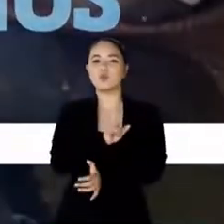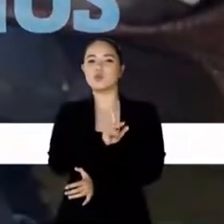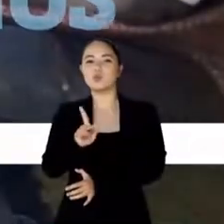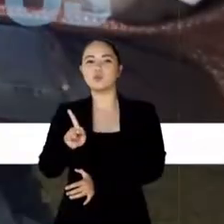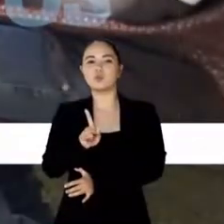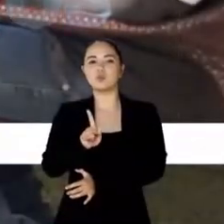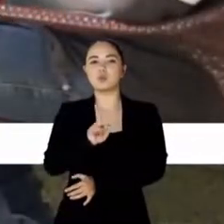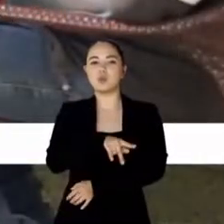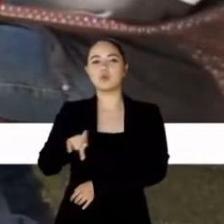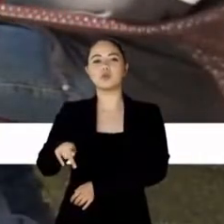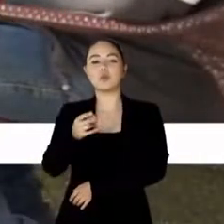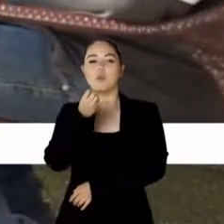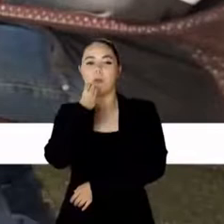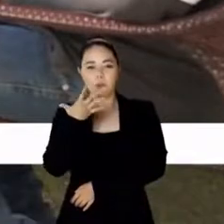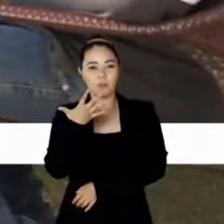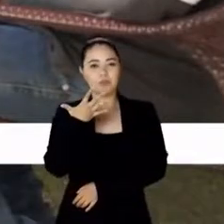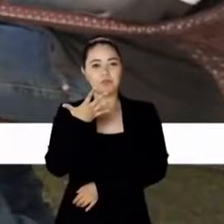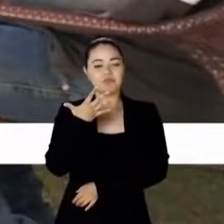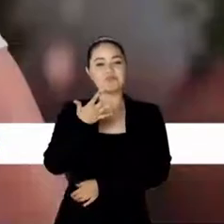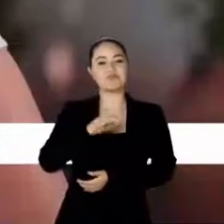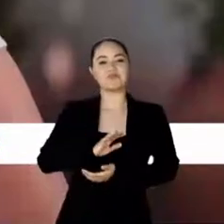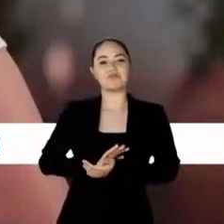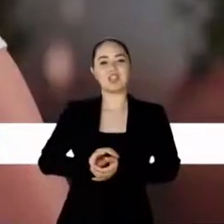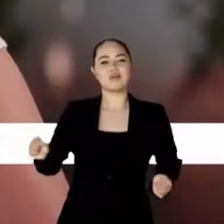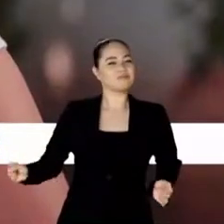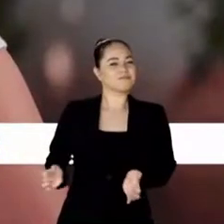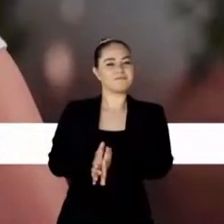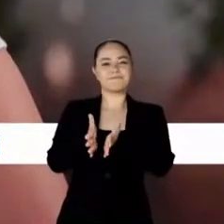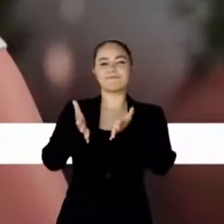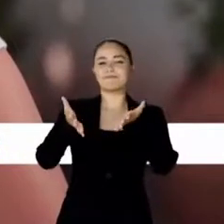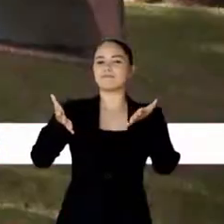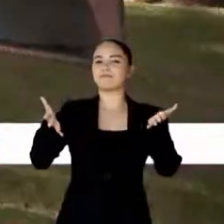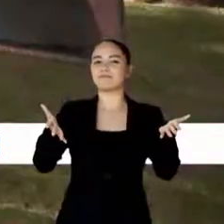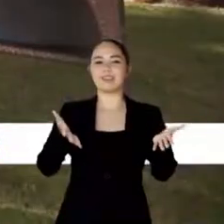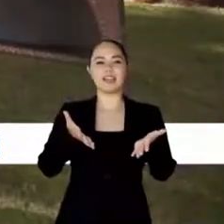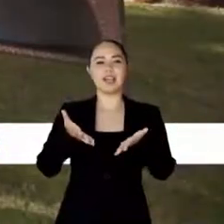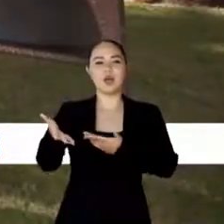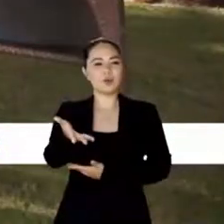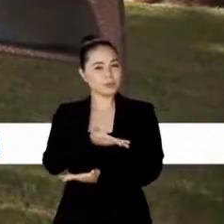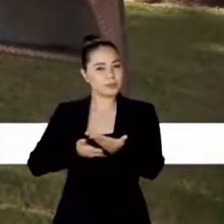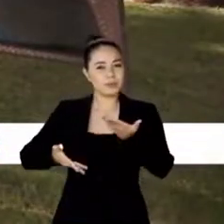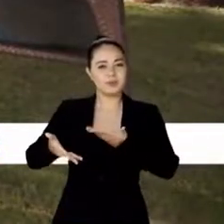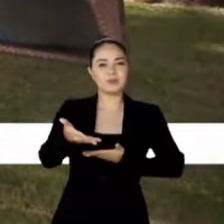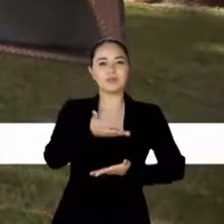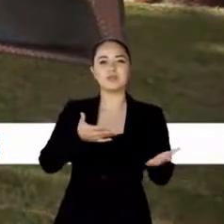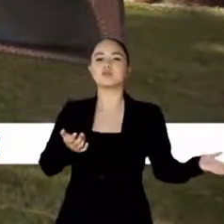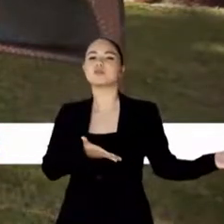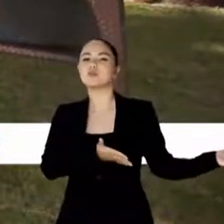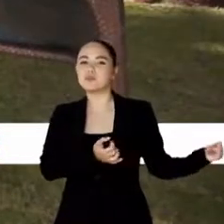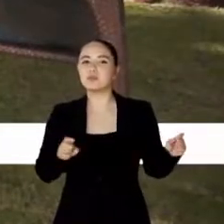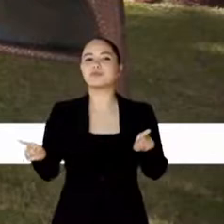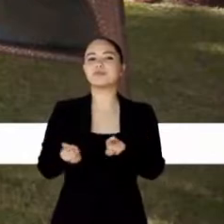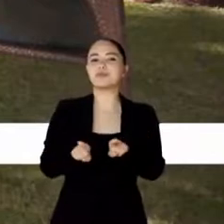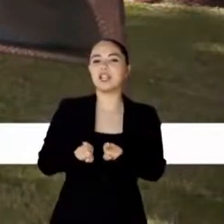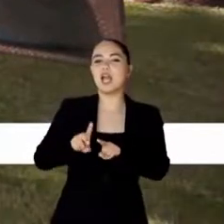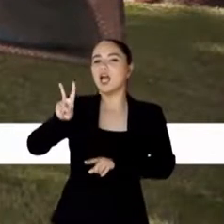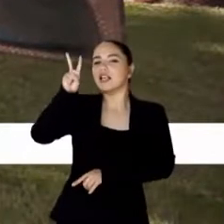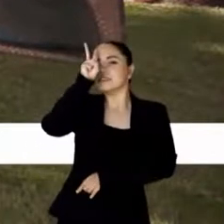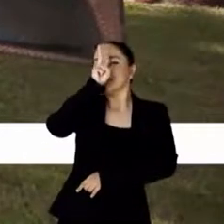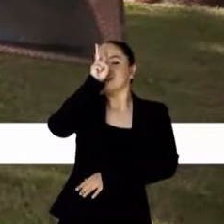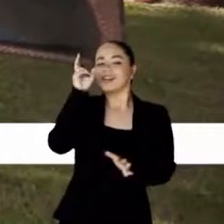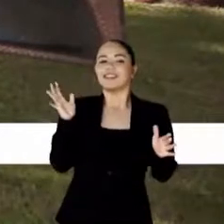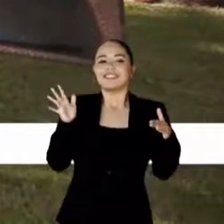de professores muito bons. É uma época maravilhosa, convivi muito com os jovens e me